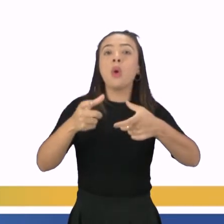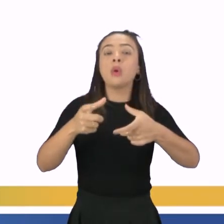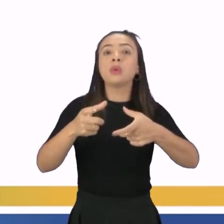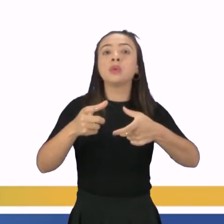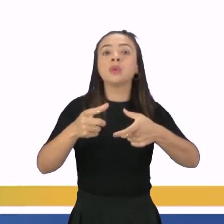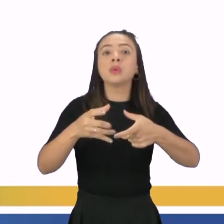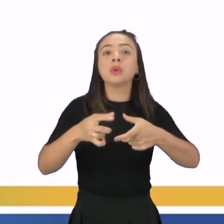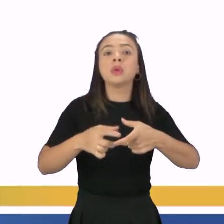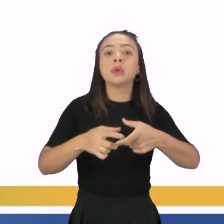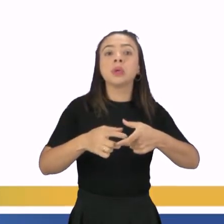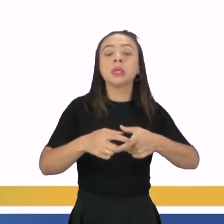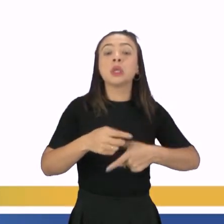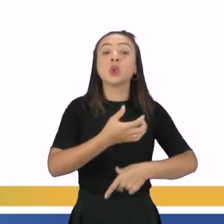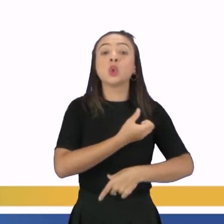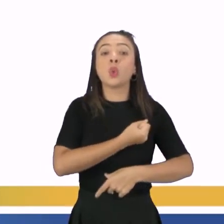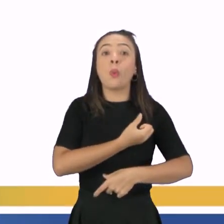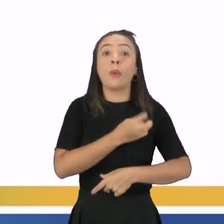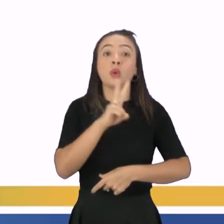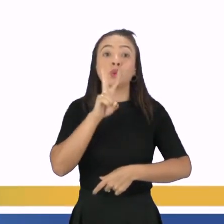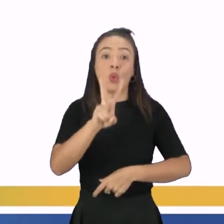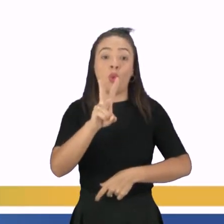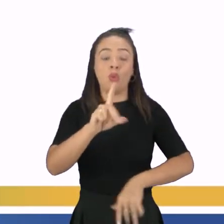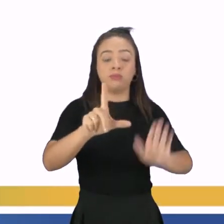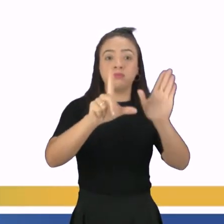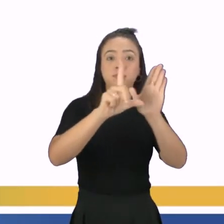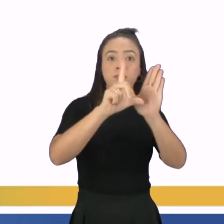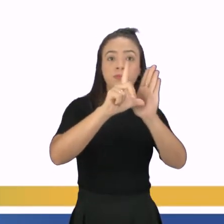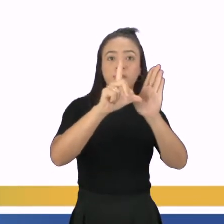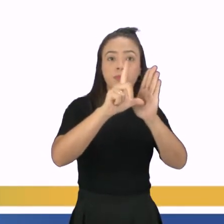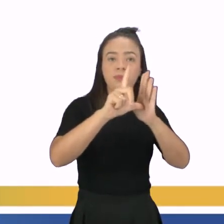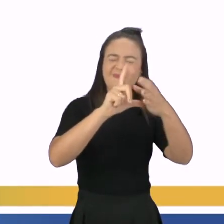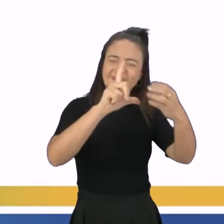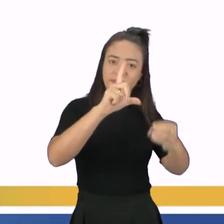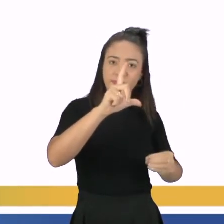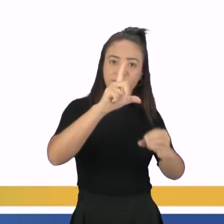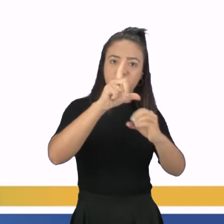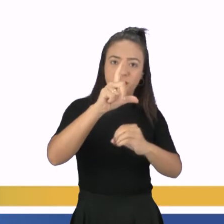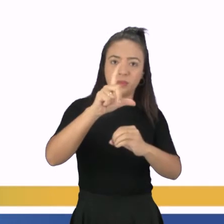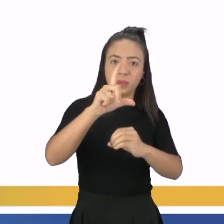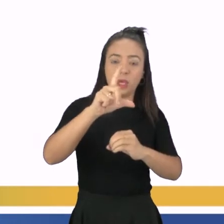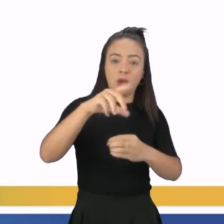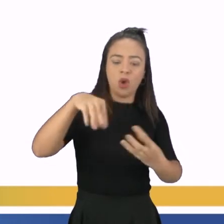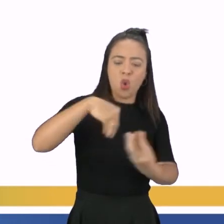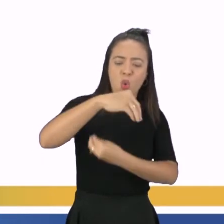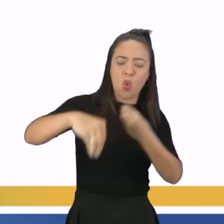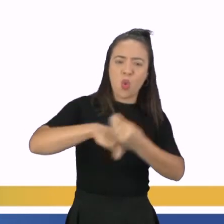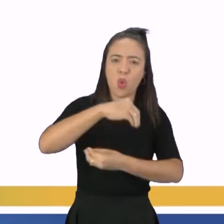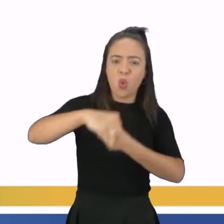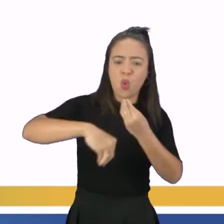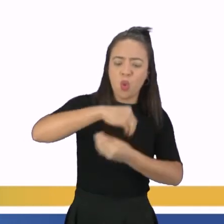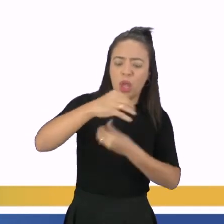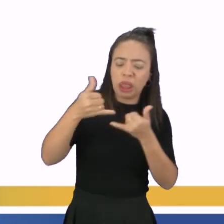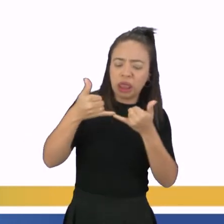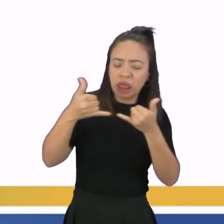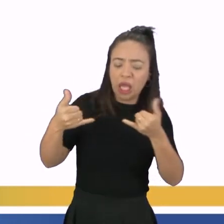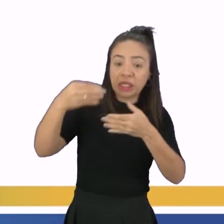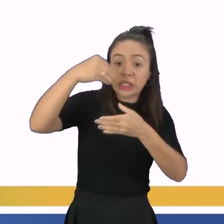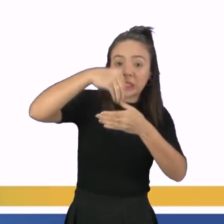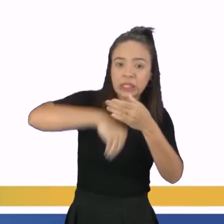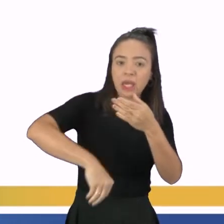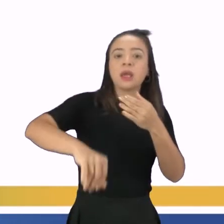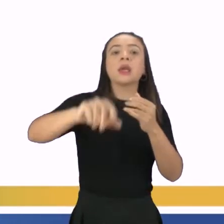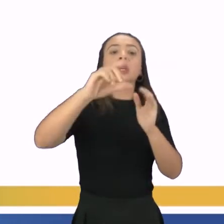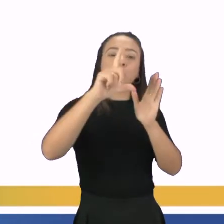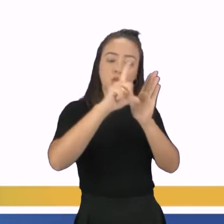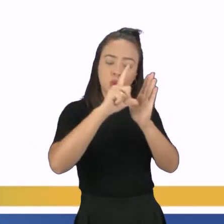estrutura número 2, que são os testículos, tá? Então, é o emaranhado de túbulos que fica ali dentro do testículo, daquela estrutura que